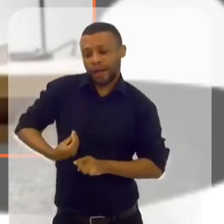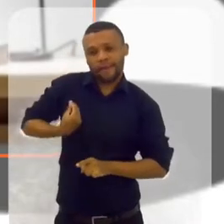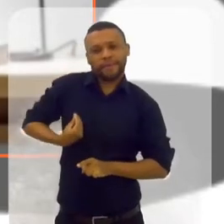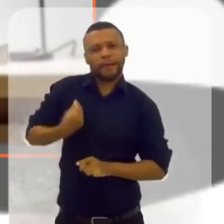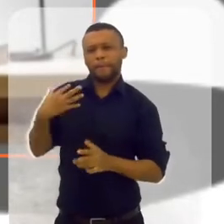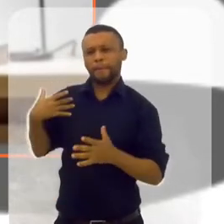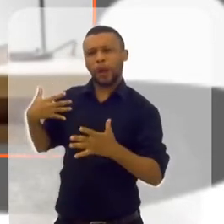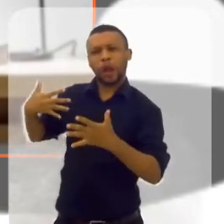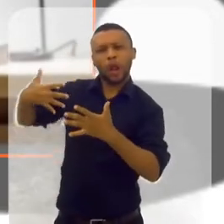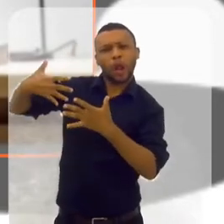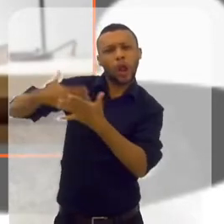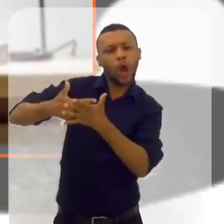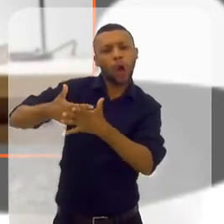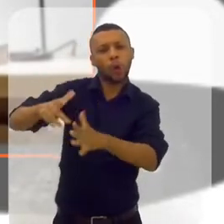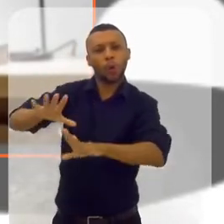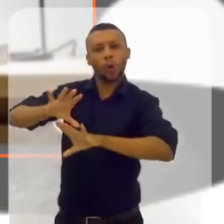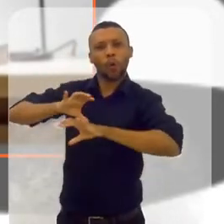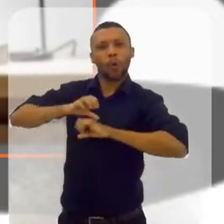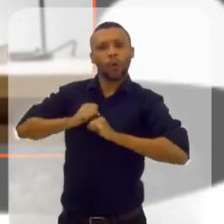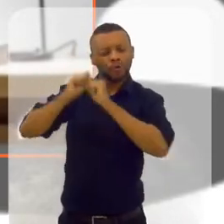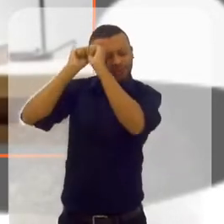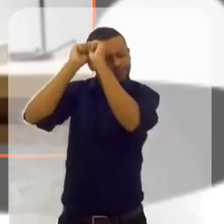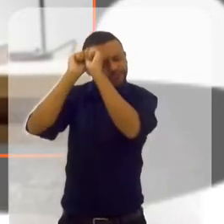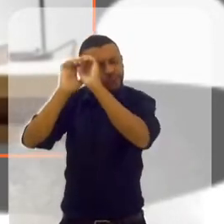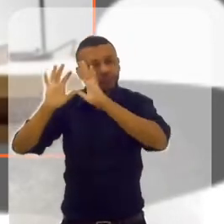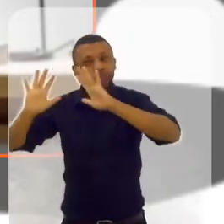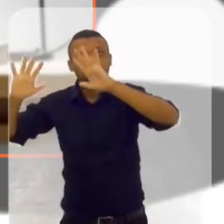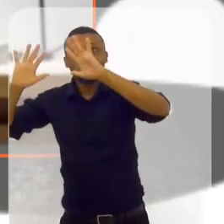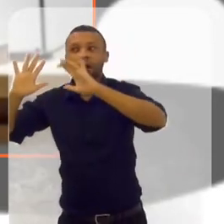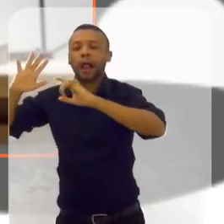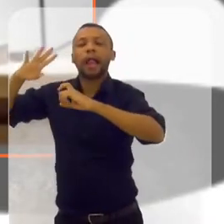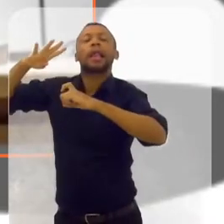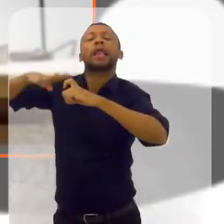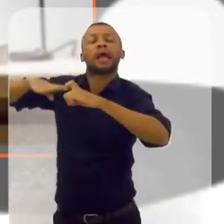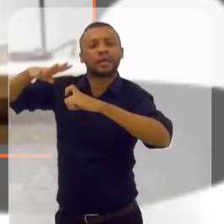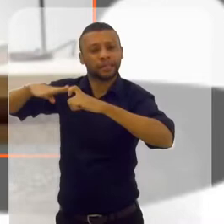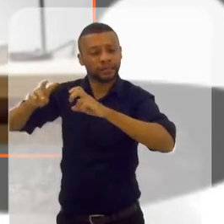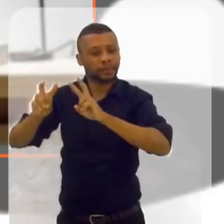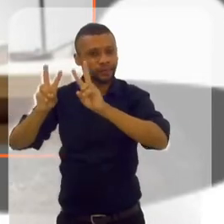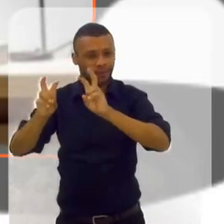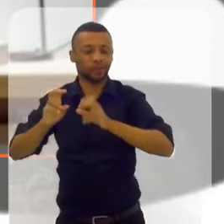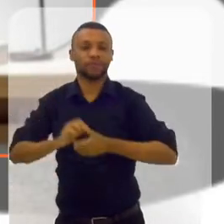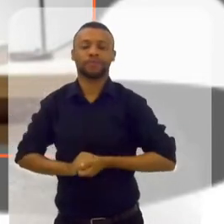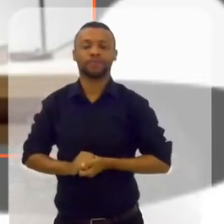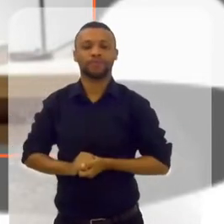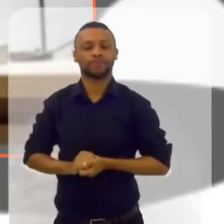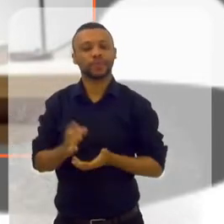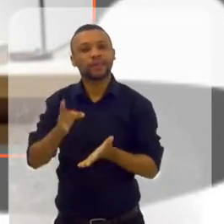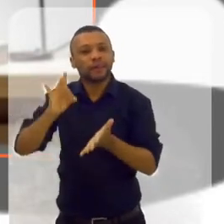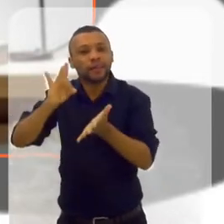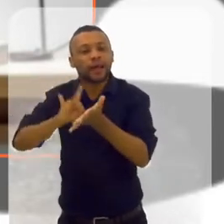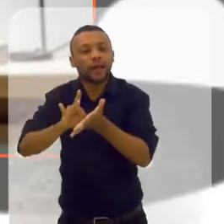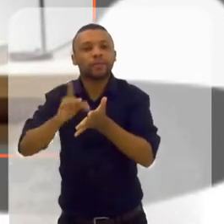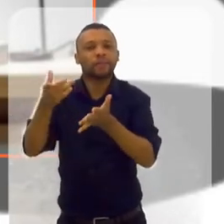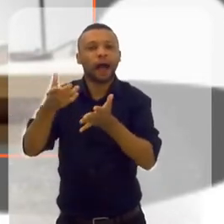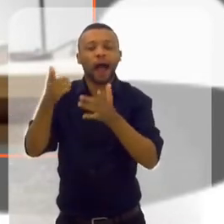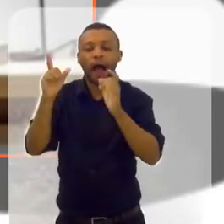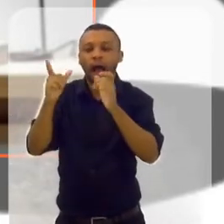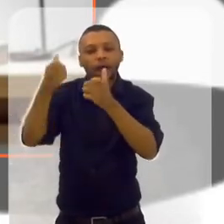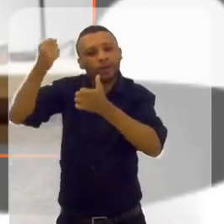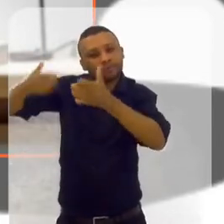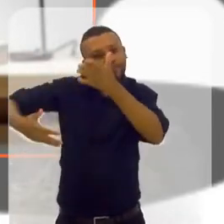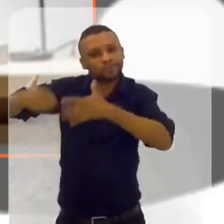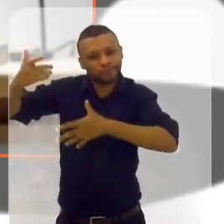uma vida toda com uma espécie de lenda a respeito do assunto. E é justamente para desvendar os mitos e verdades